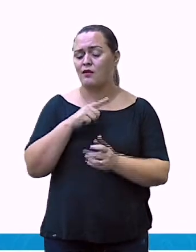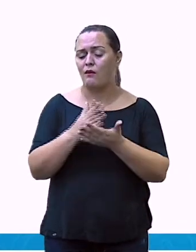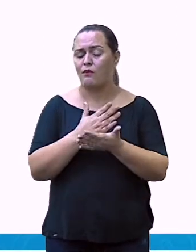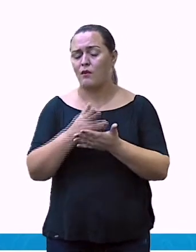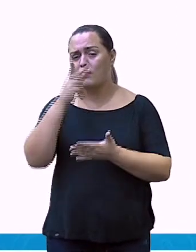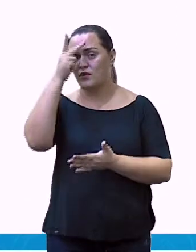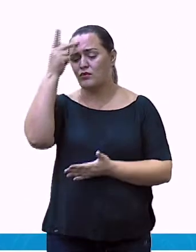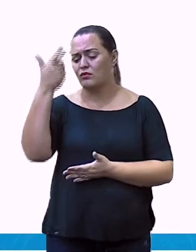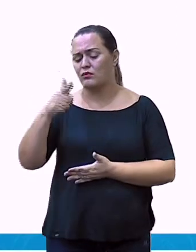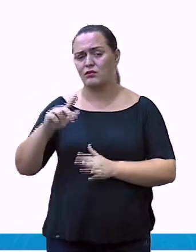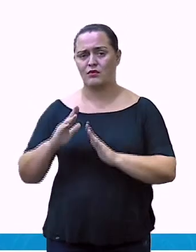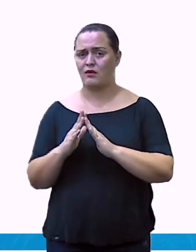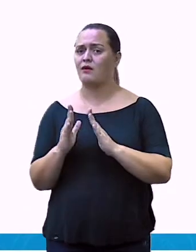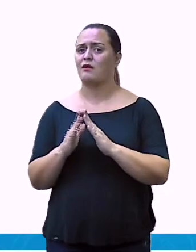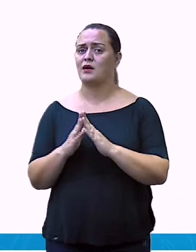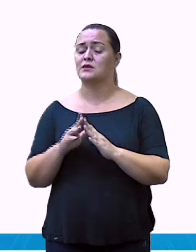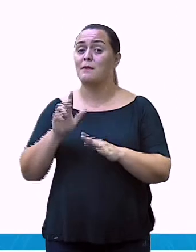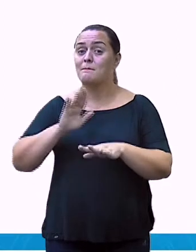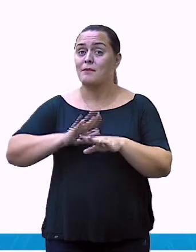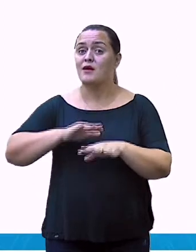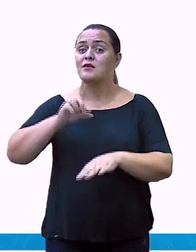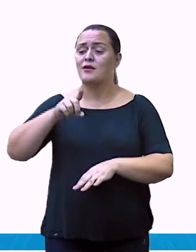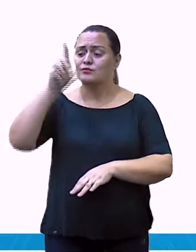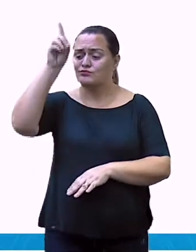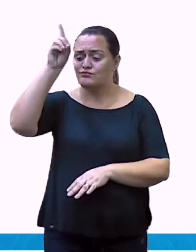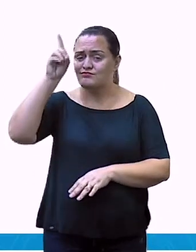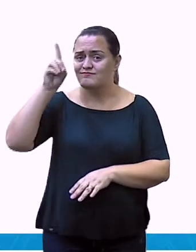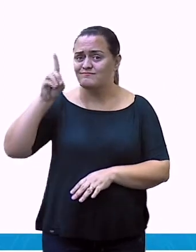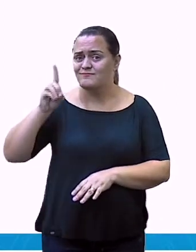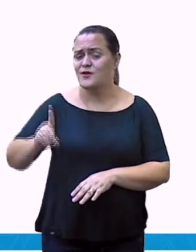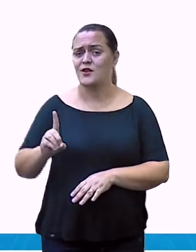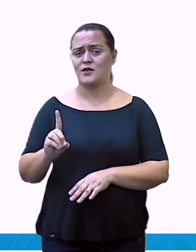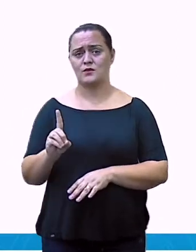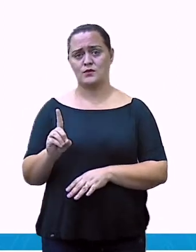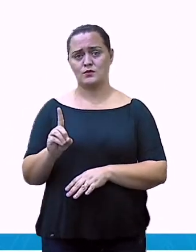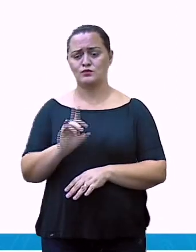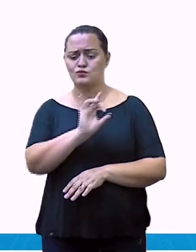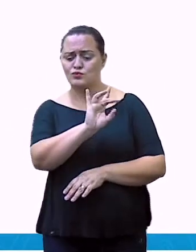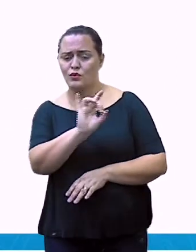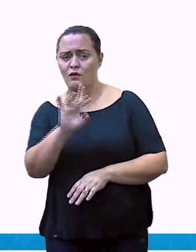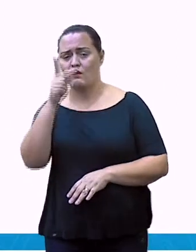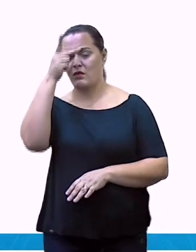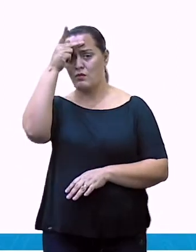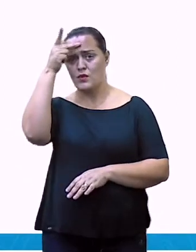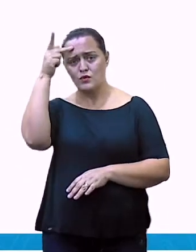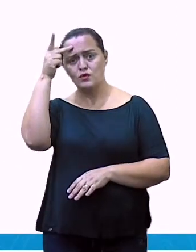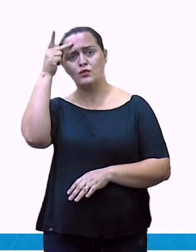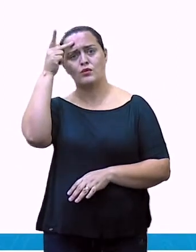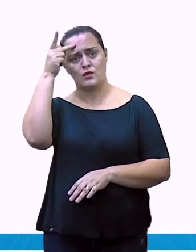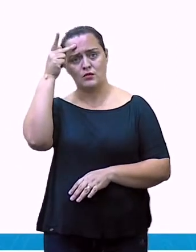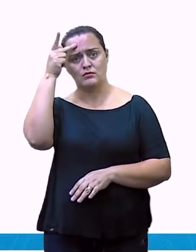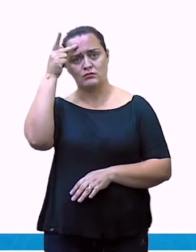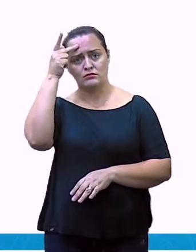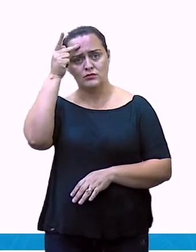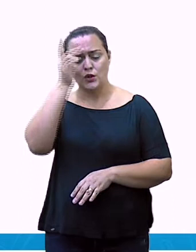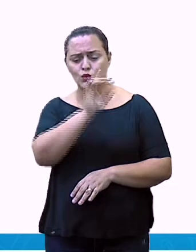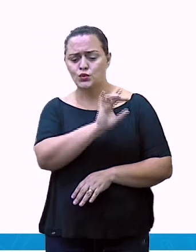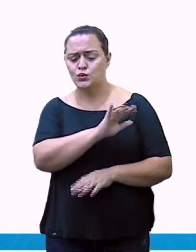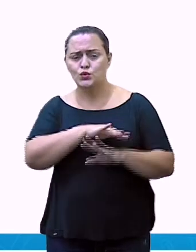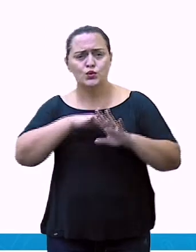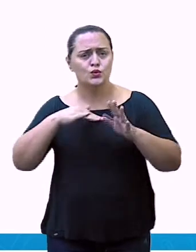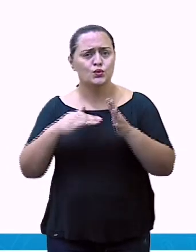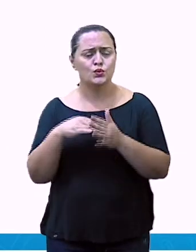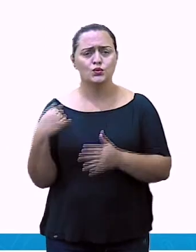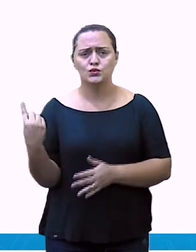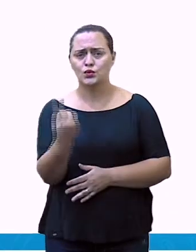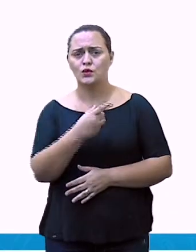fundamental de todos os indivíduos, segundo a Declaração Universal dos Direitos Humanos no Brasil. E no